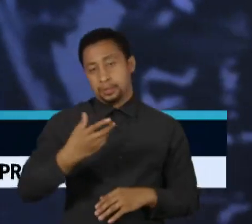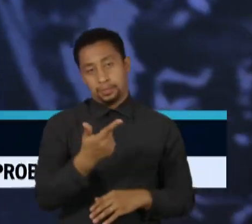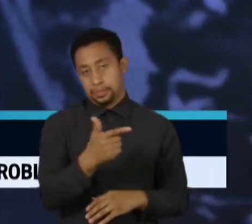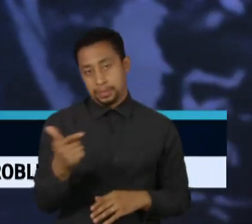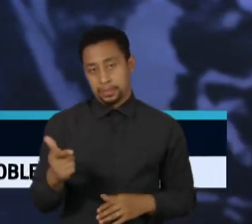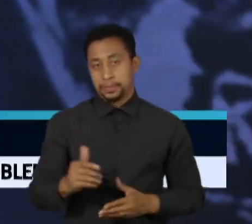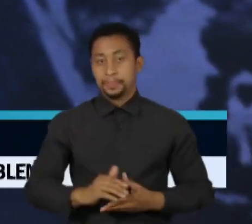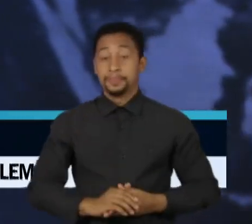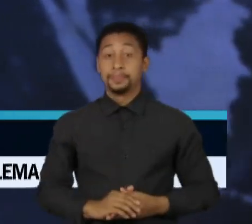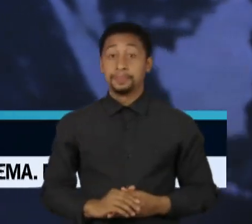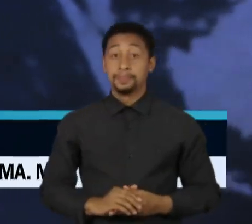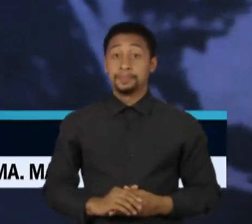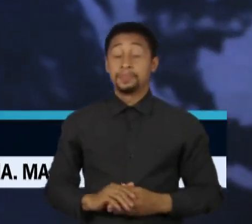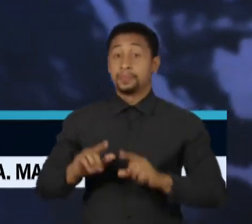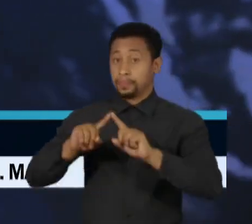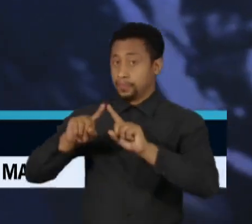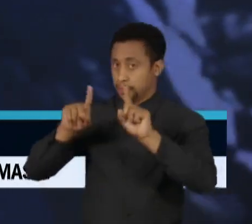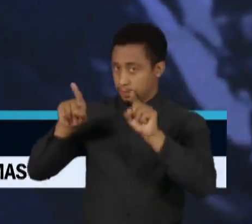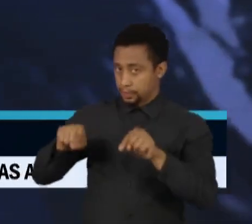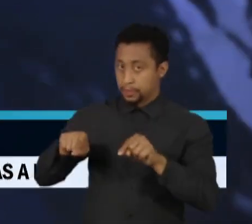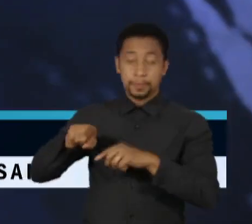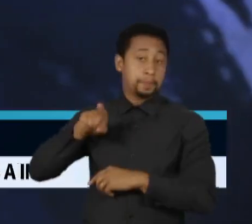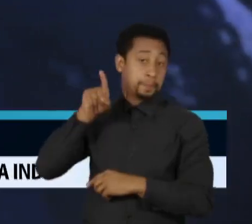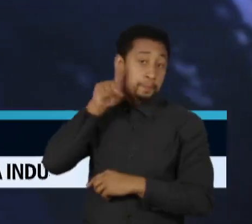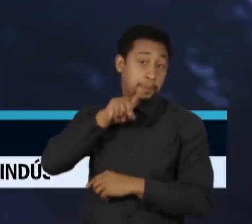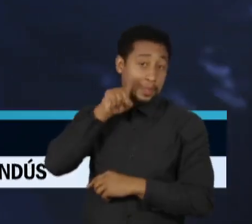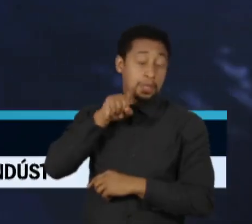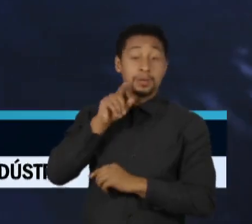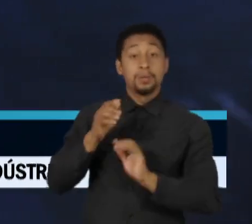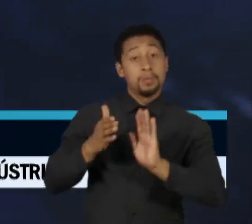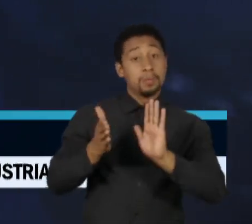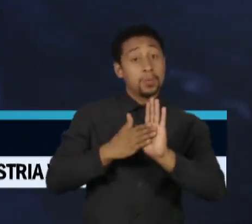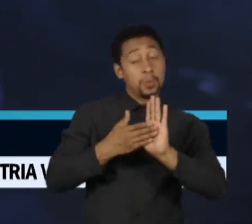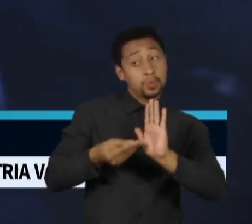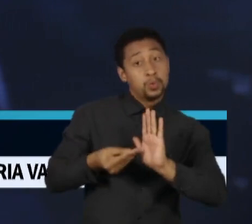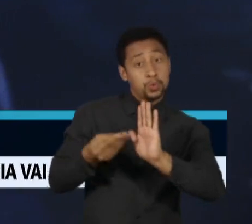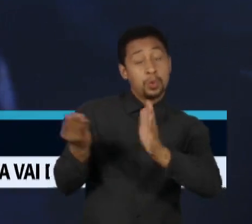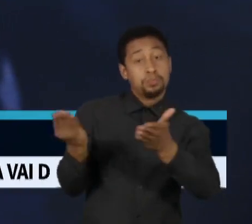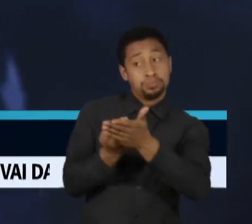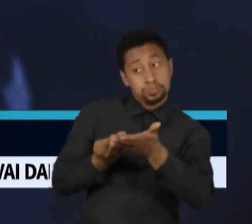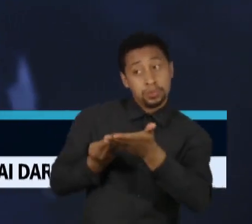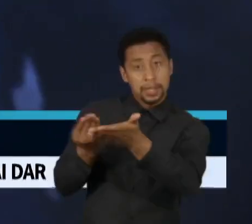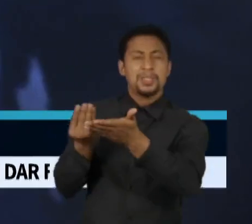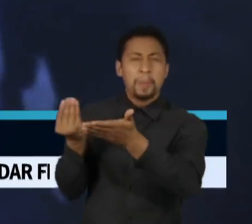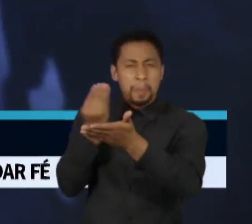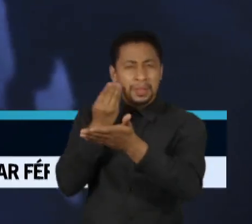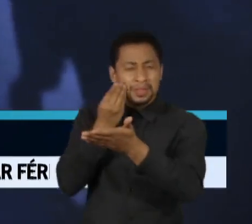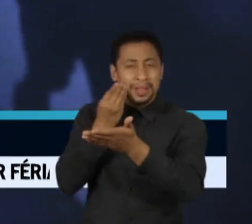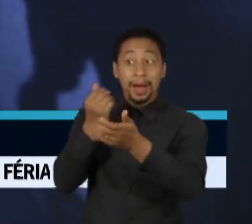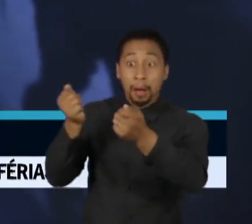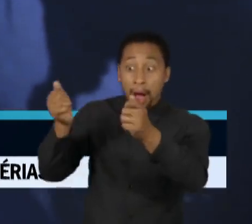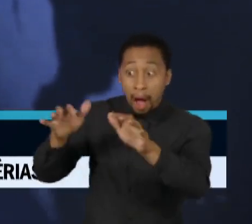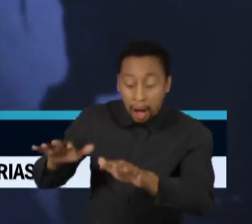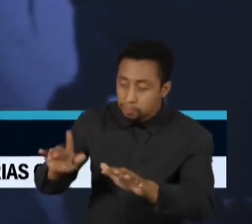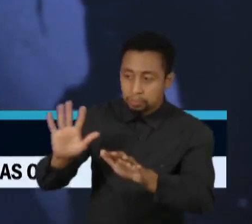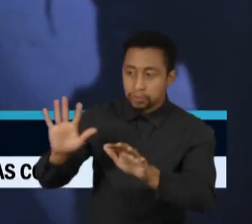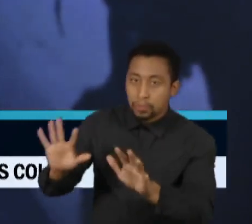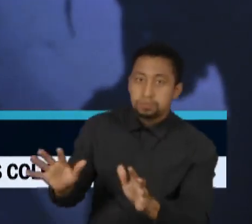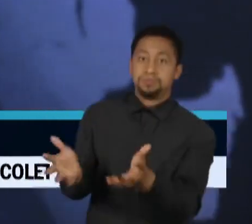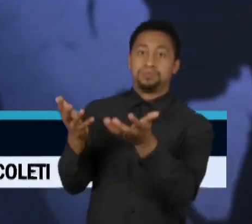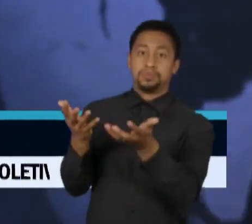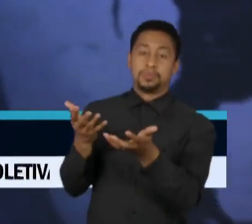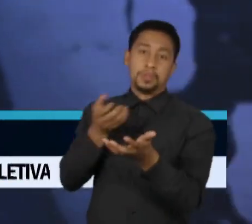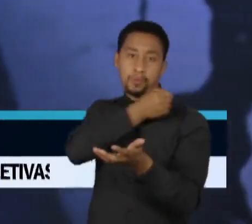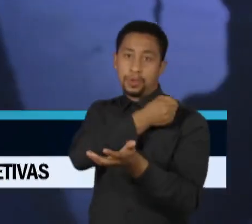As lojas americanas apresentaram hoje o plano de recuperação judicial. Entre os detalhes divulgados, prevê a venda de ativos e